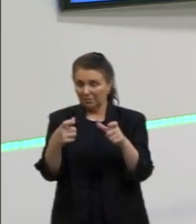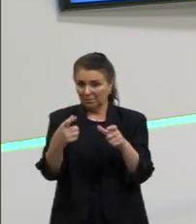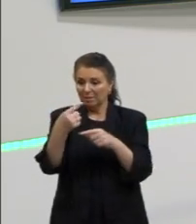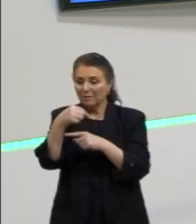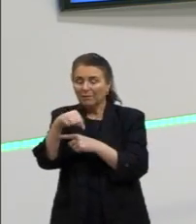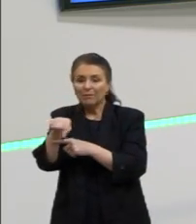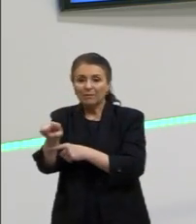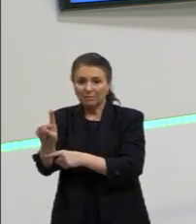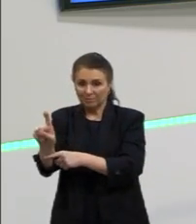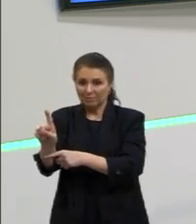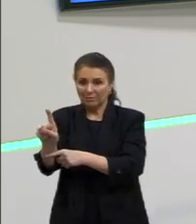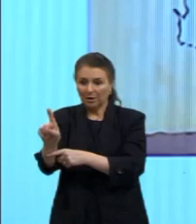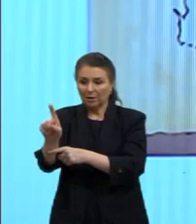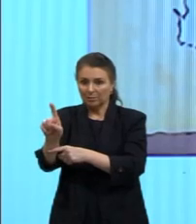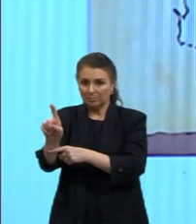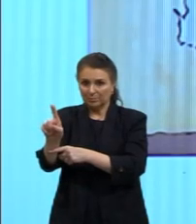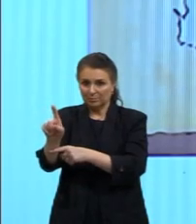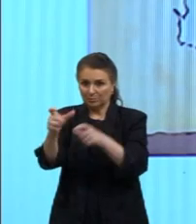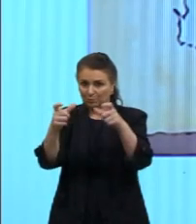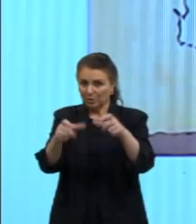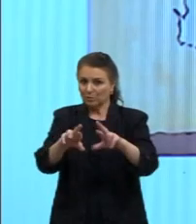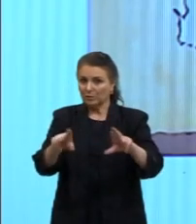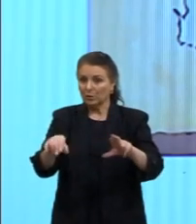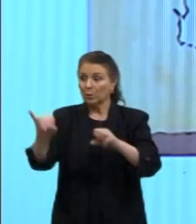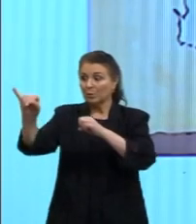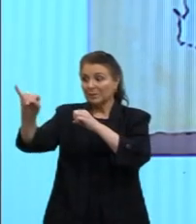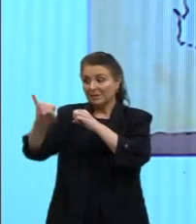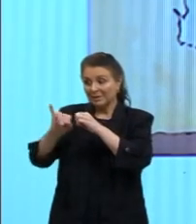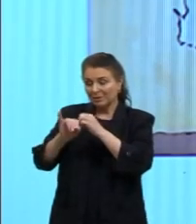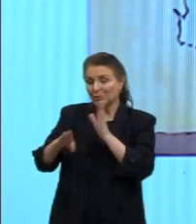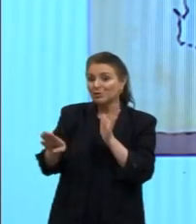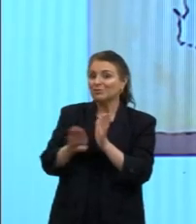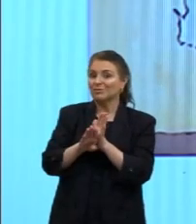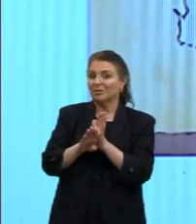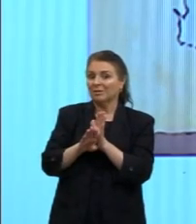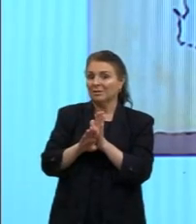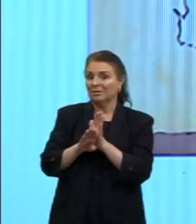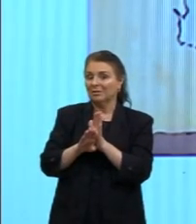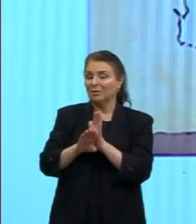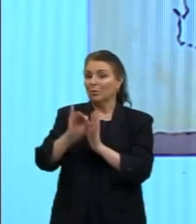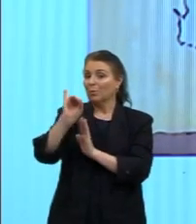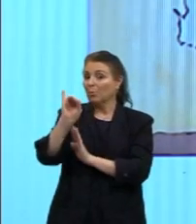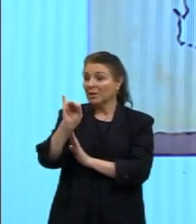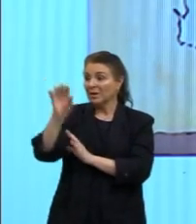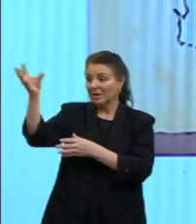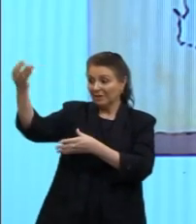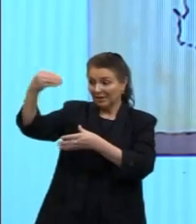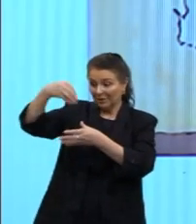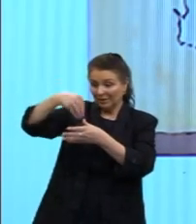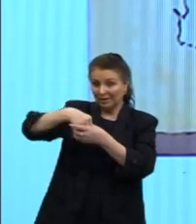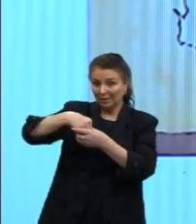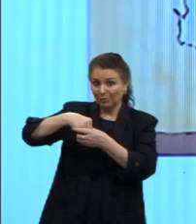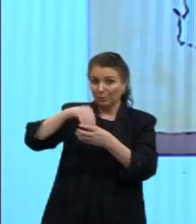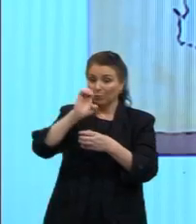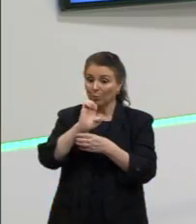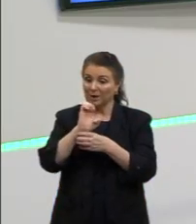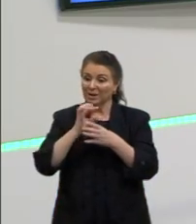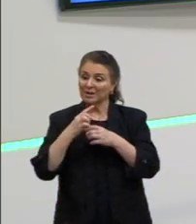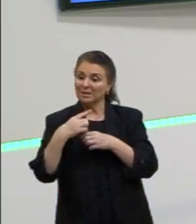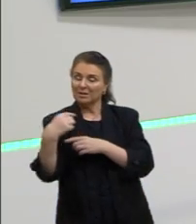para outro local, e o imigrante é o que chega. Está aqui o in dentro, inside, por exemplo, dentro